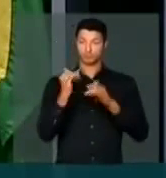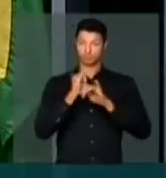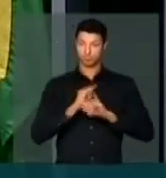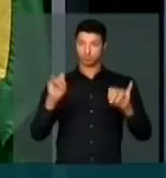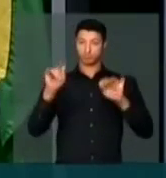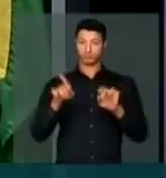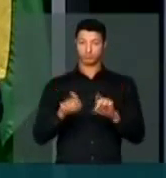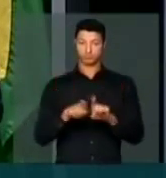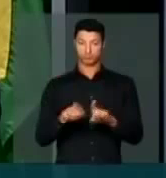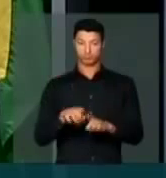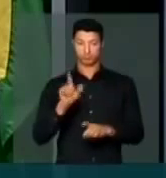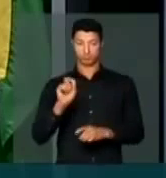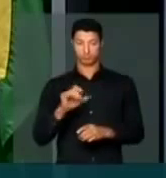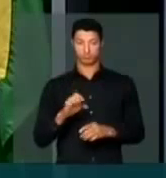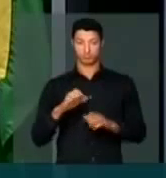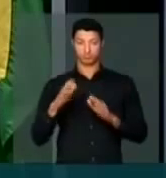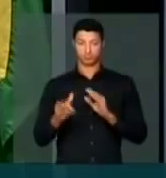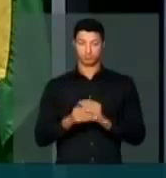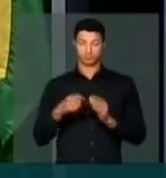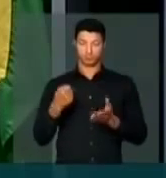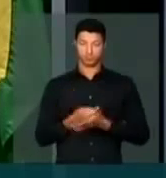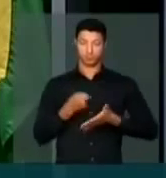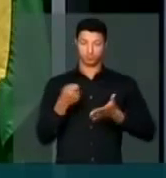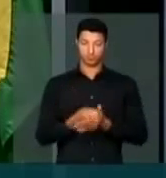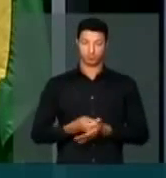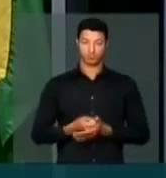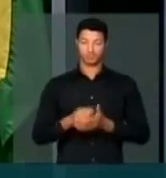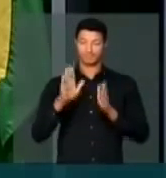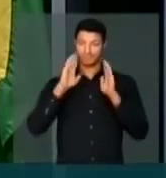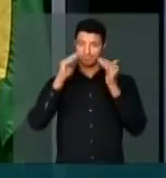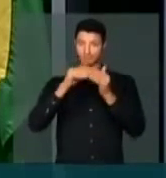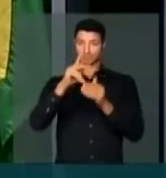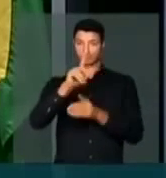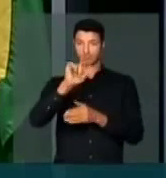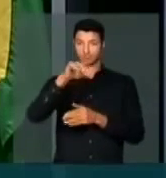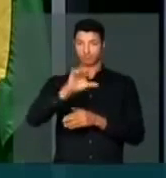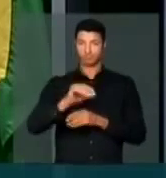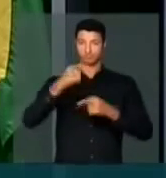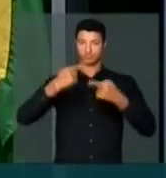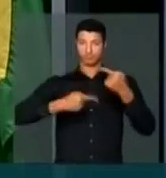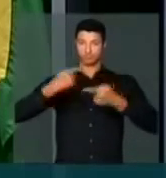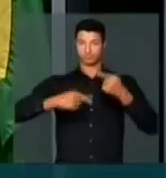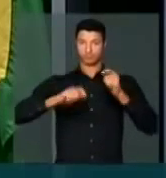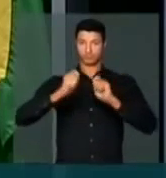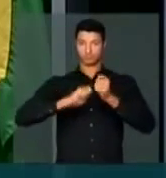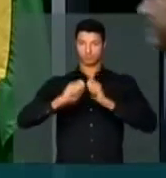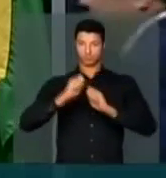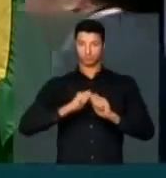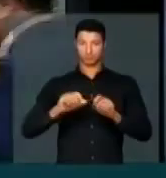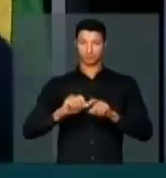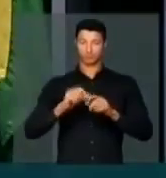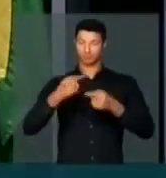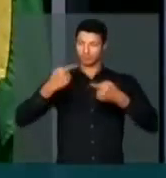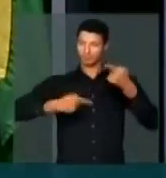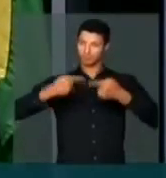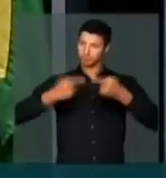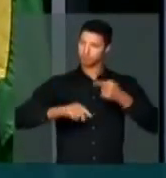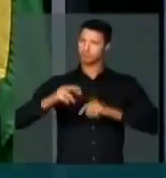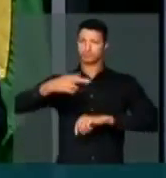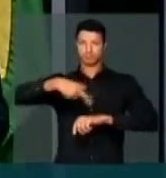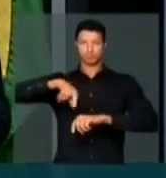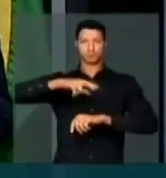também que acrescenta a obrigação de contemplar no plano de políticas e administração uma política